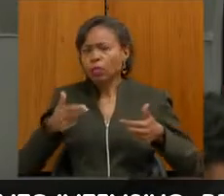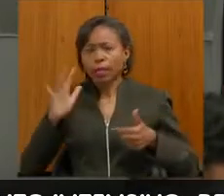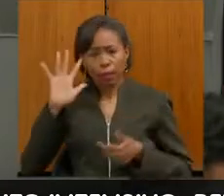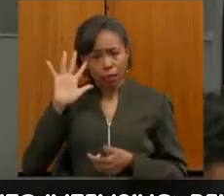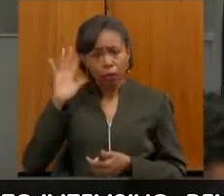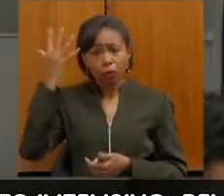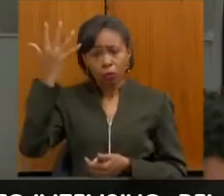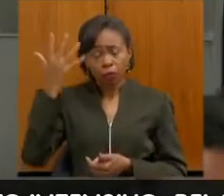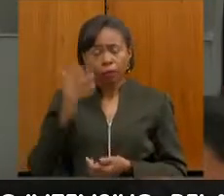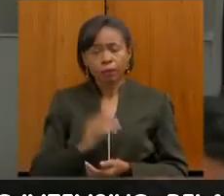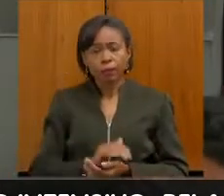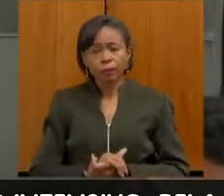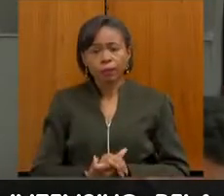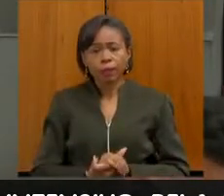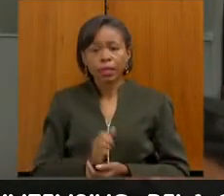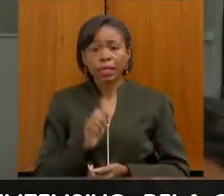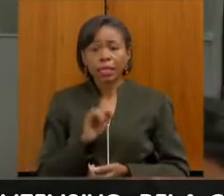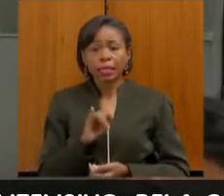se a gente